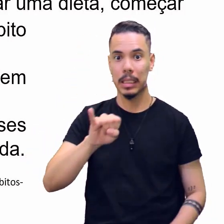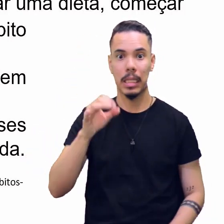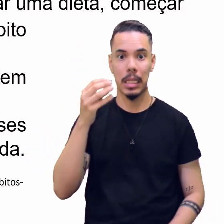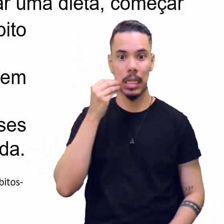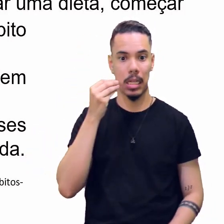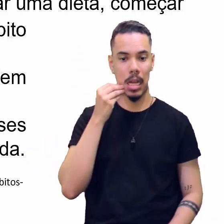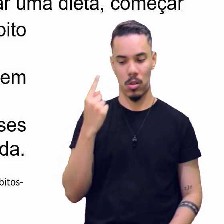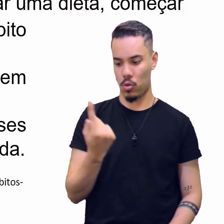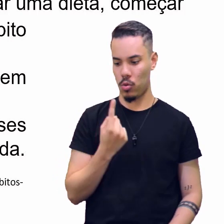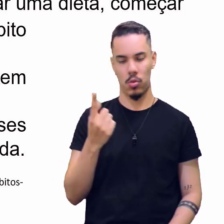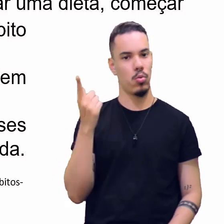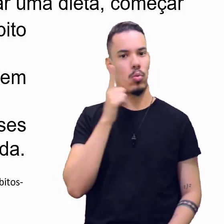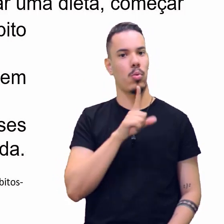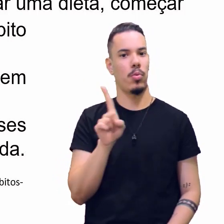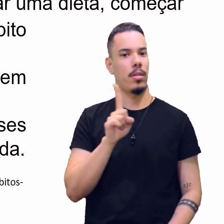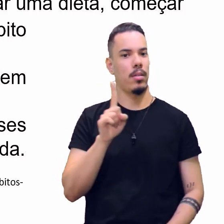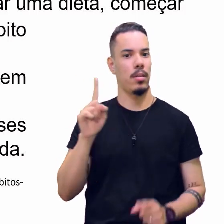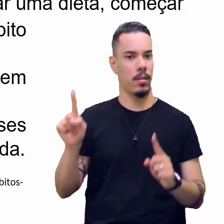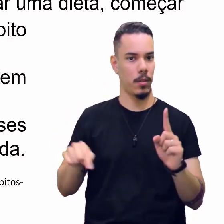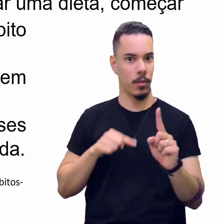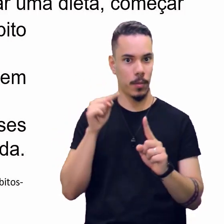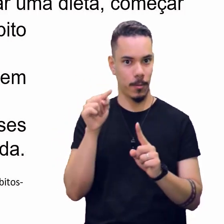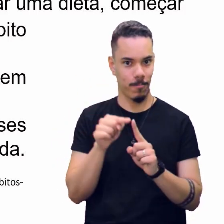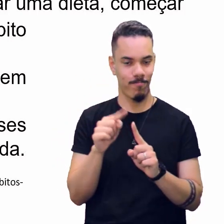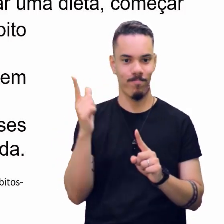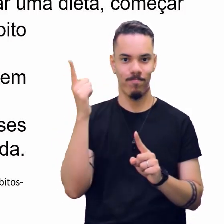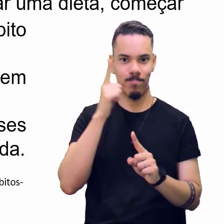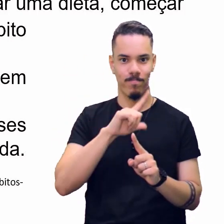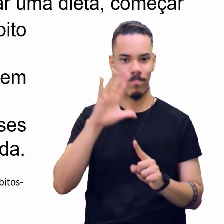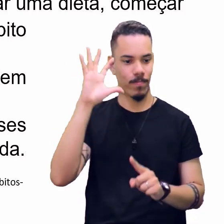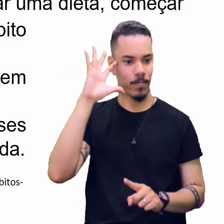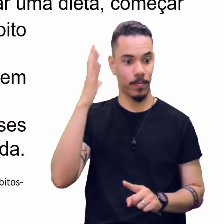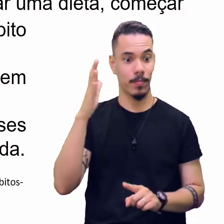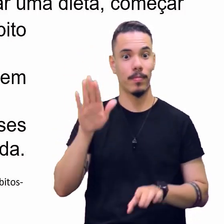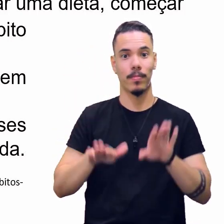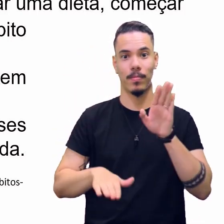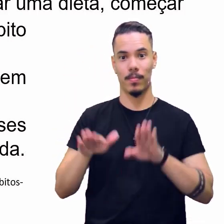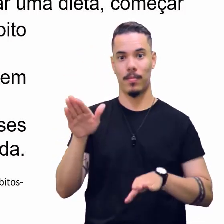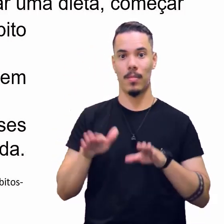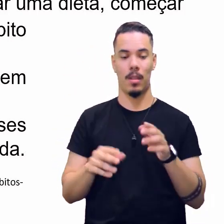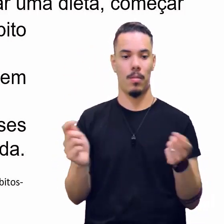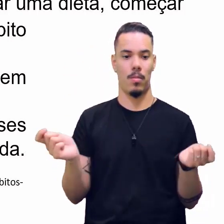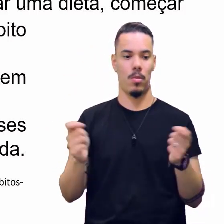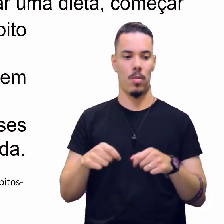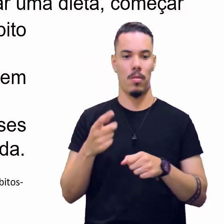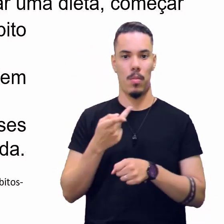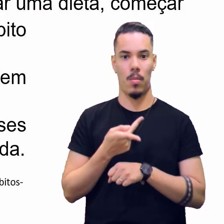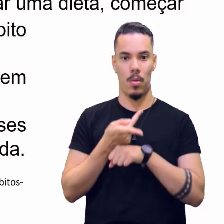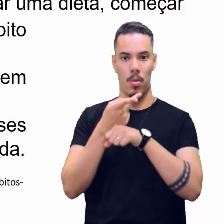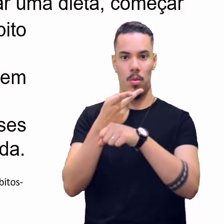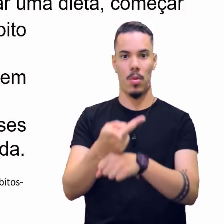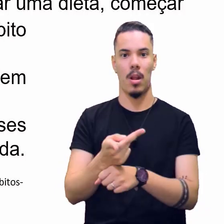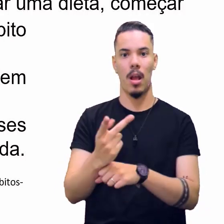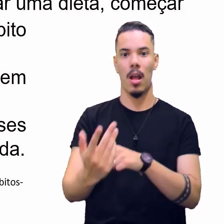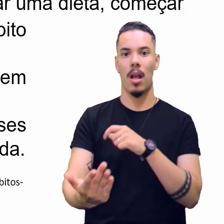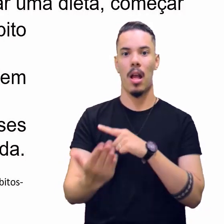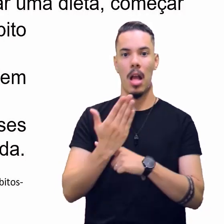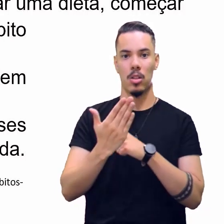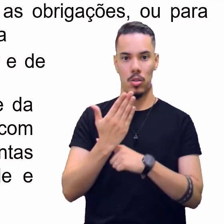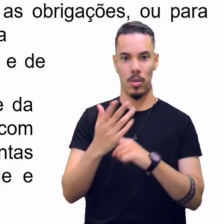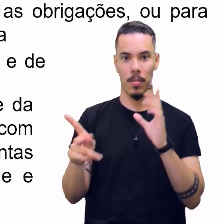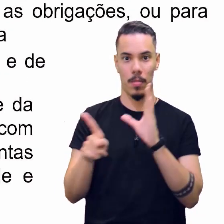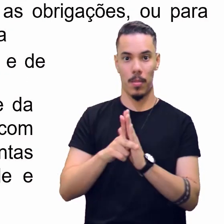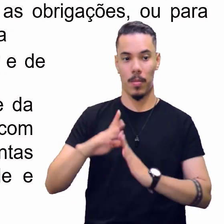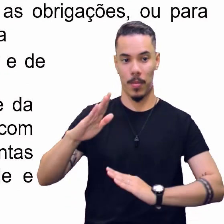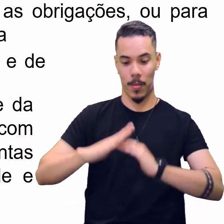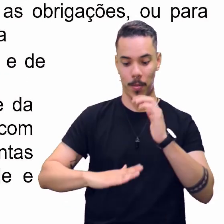em atingir esses objetivos, talvez seja a hora de procurar ajuda especializada.